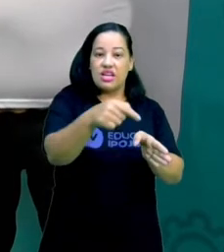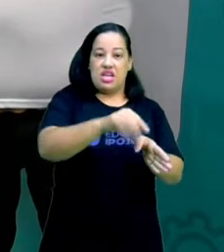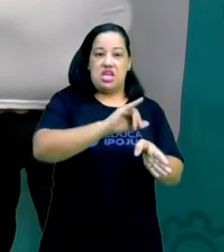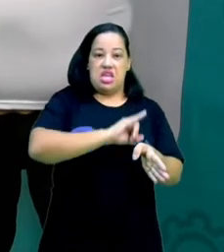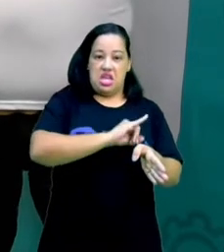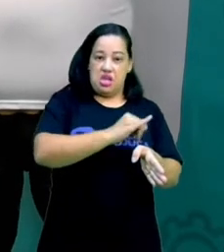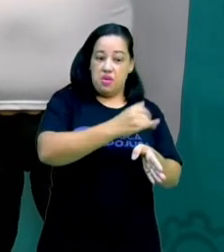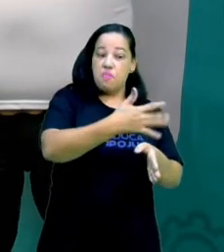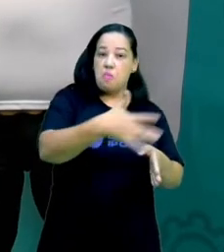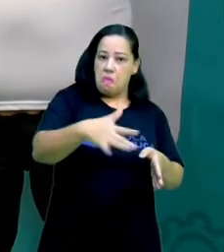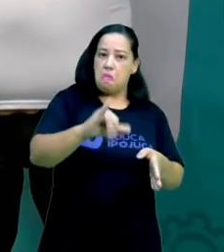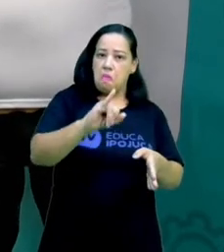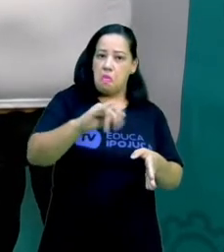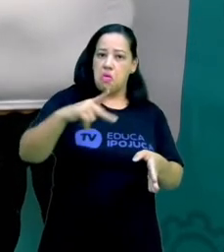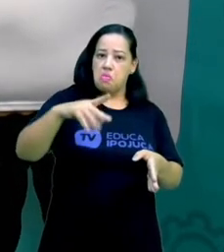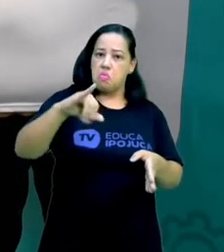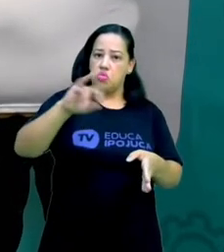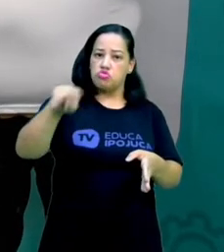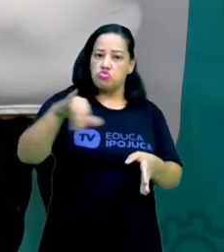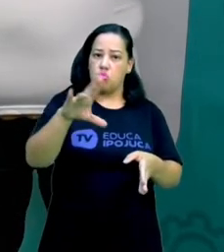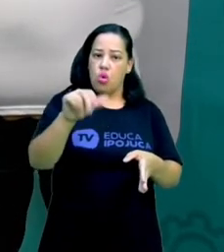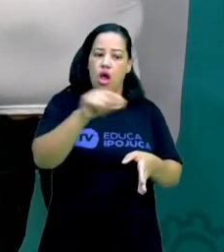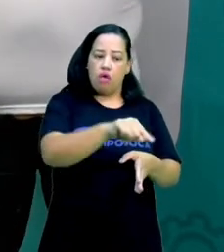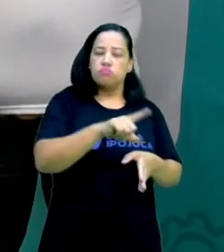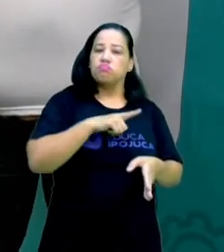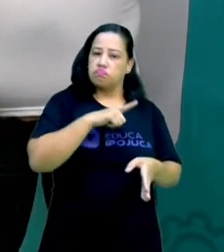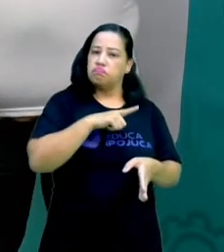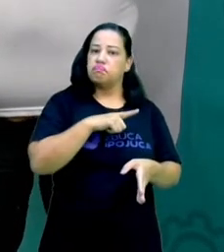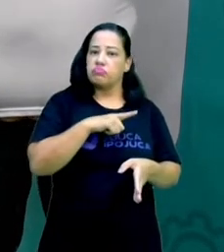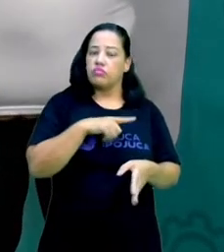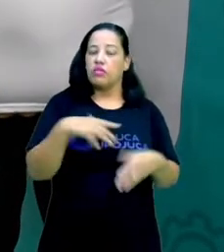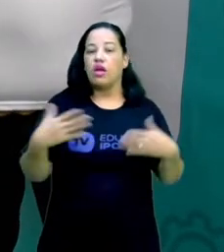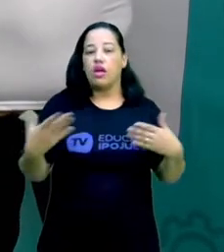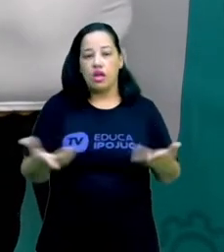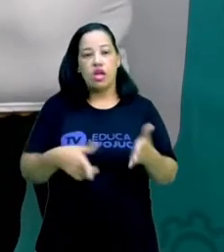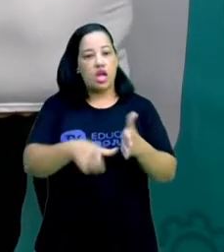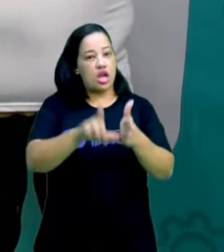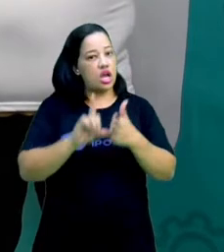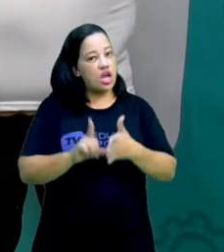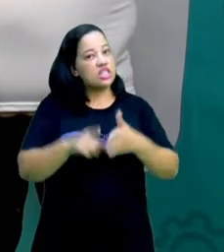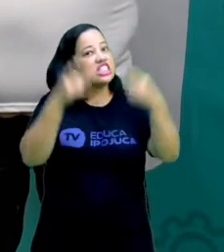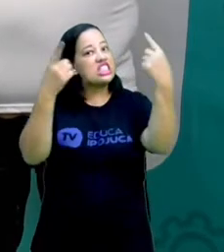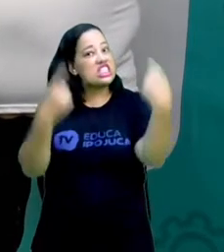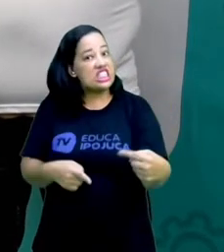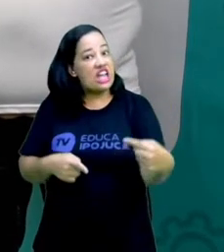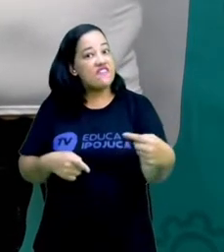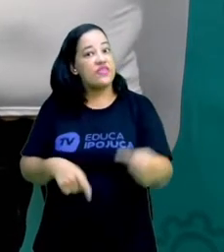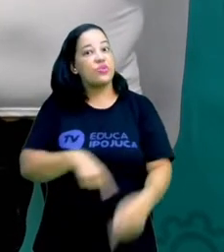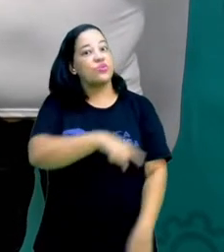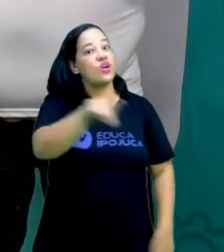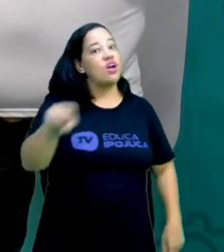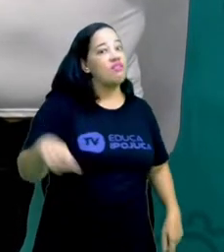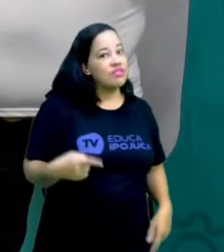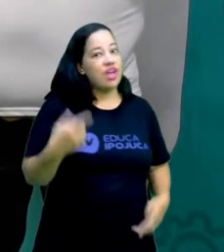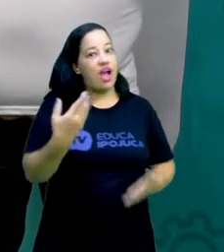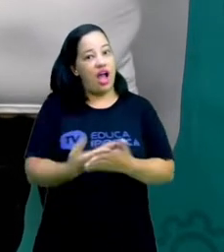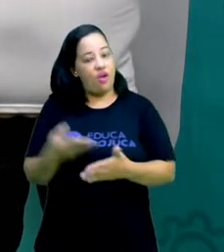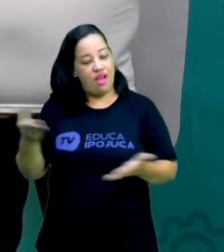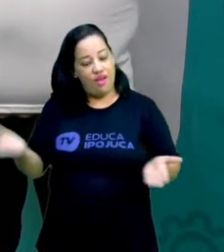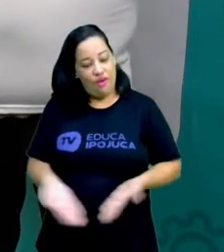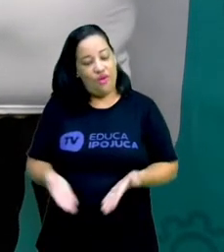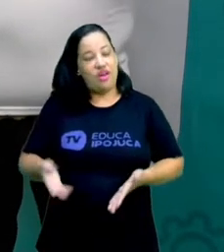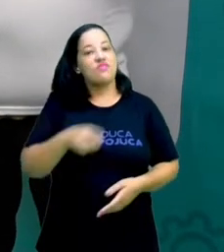antes de eu terminar a explicação sobre o Rio, eu vou deixar para vocês já um desafio agora na metade da nossa aula,